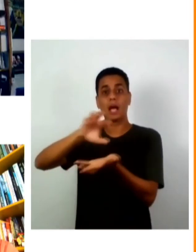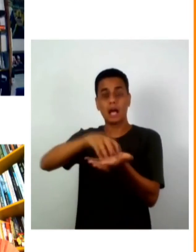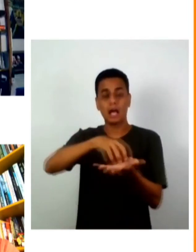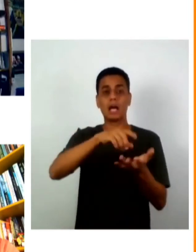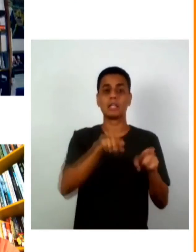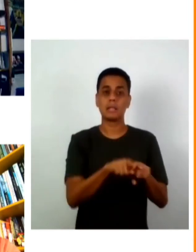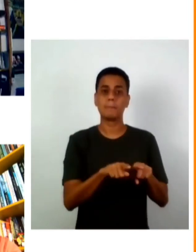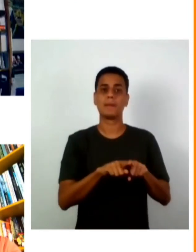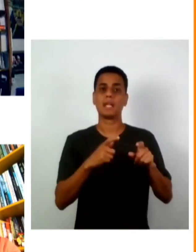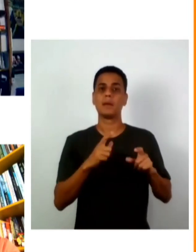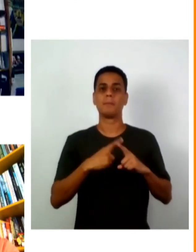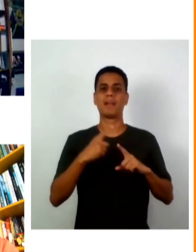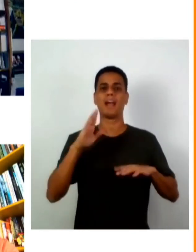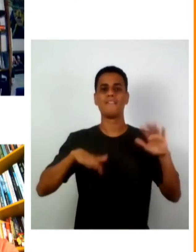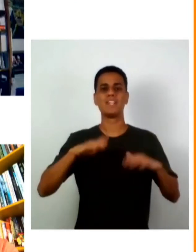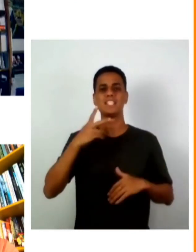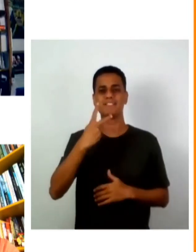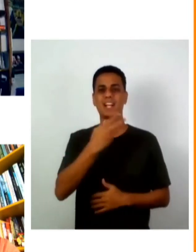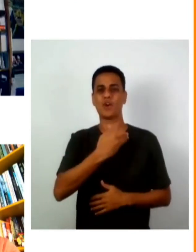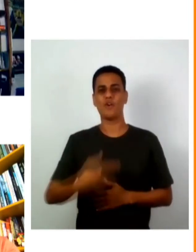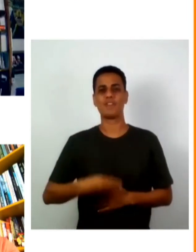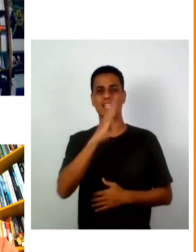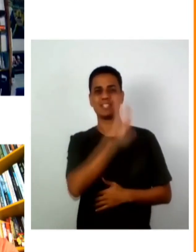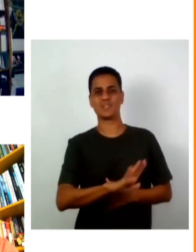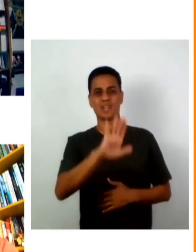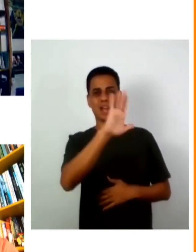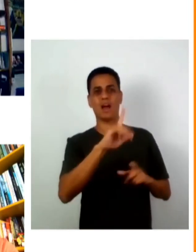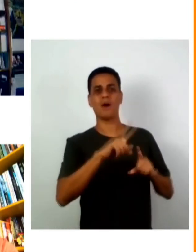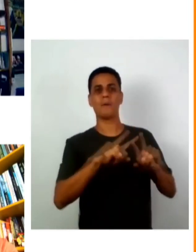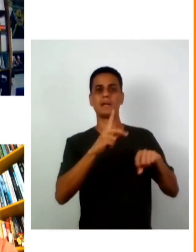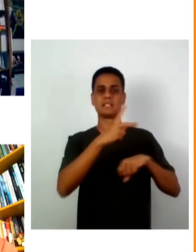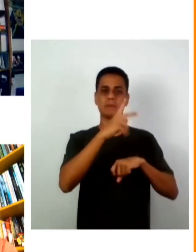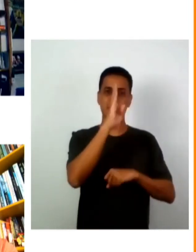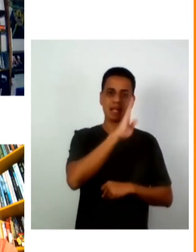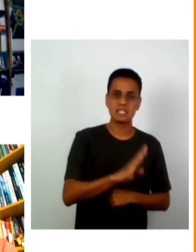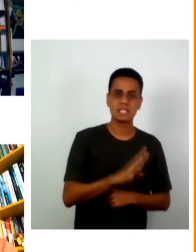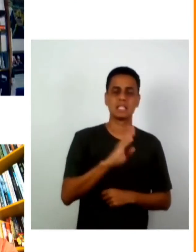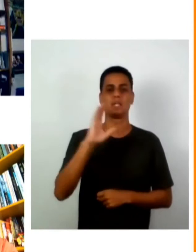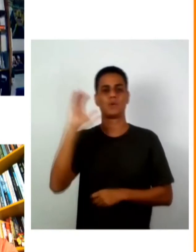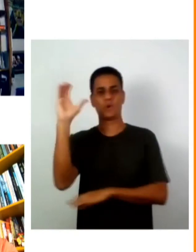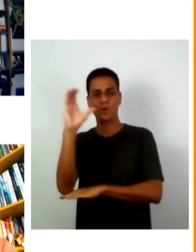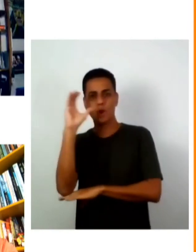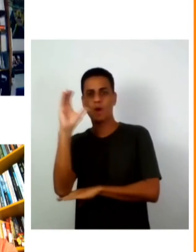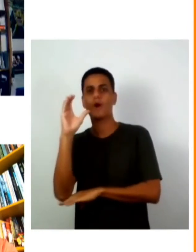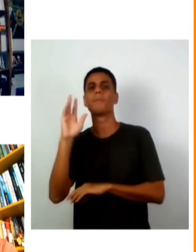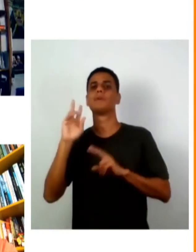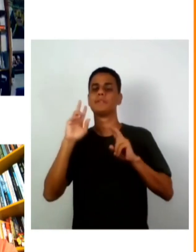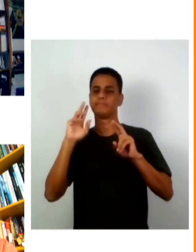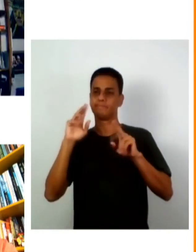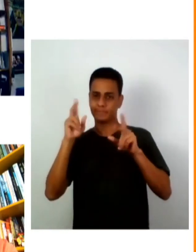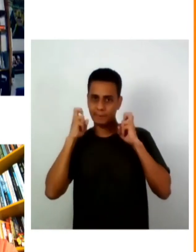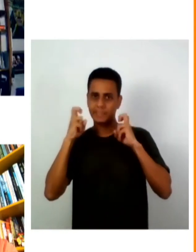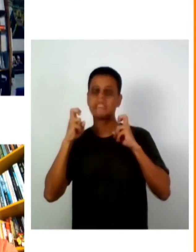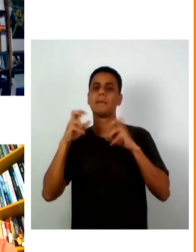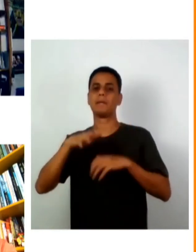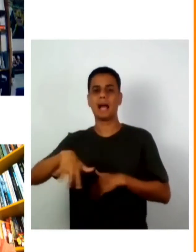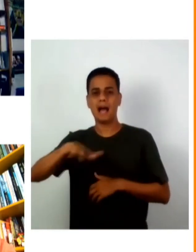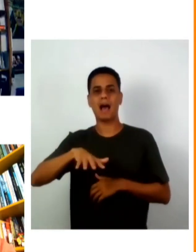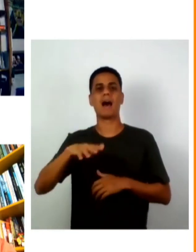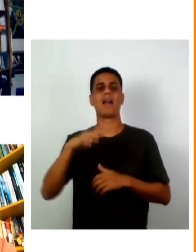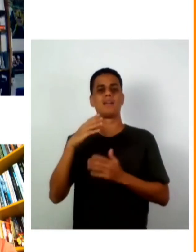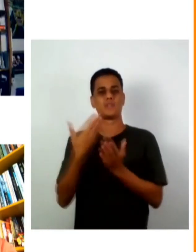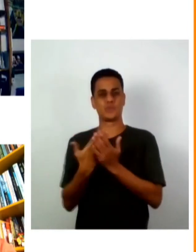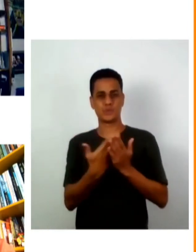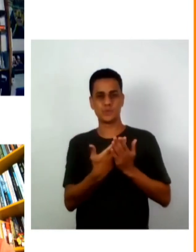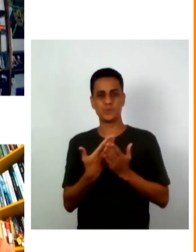porque normalmente a gente sempre fala dos governos nacionais mas no Brasil e na Colômbia também nós vimos também durante a gestão